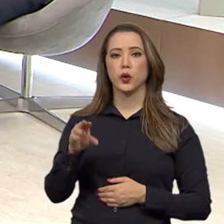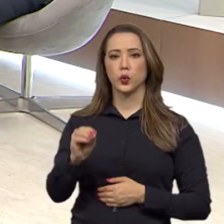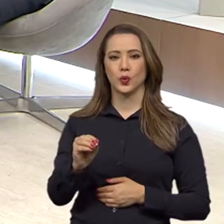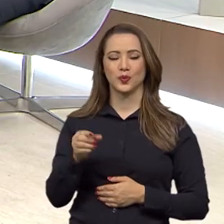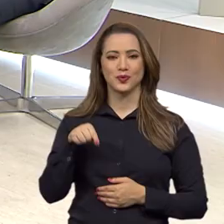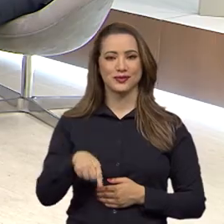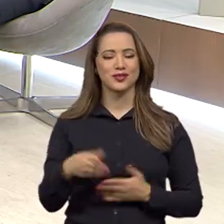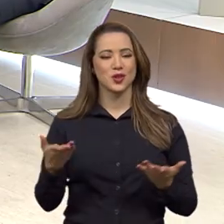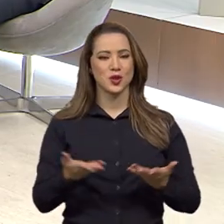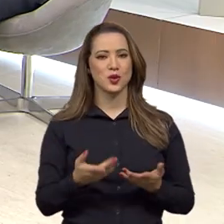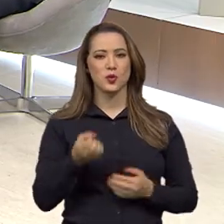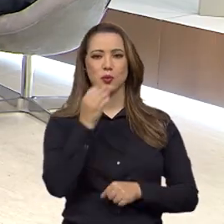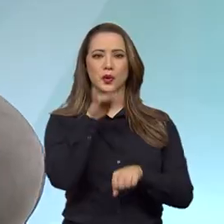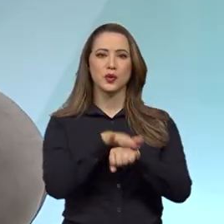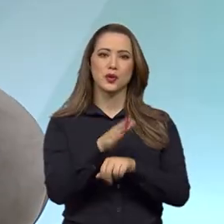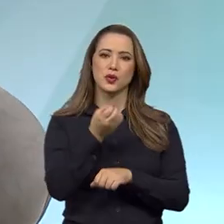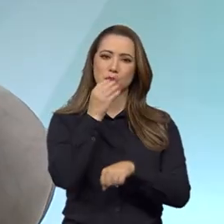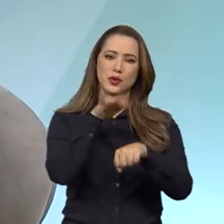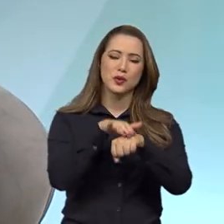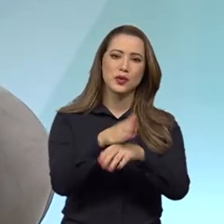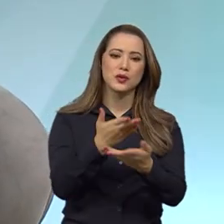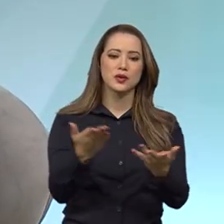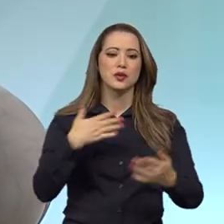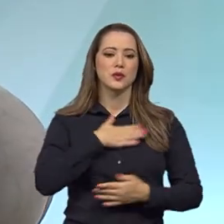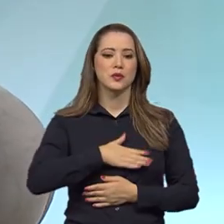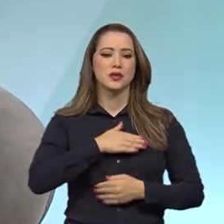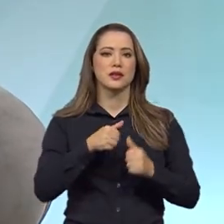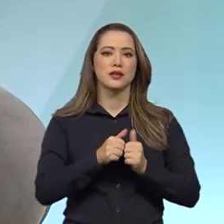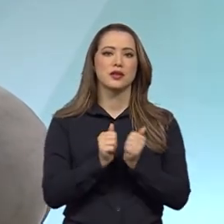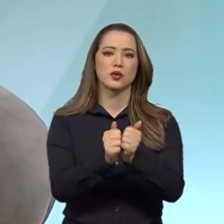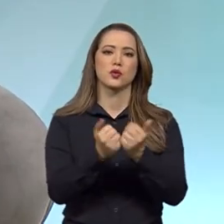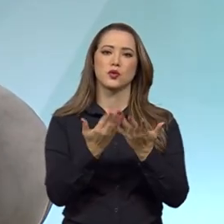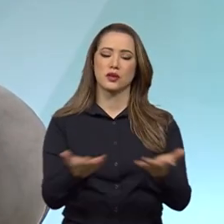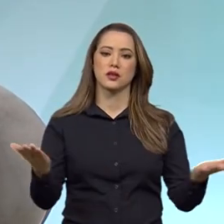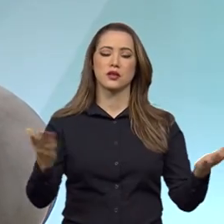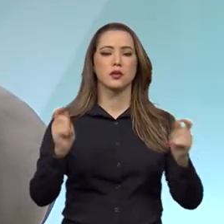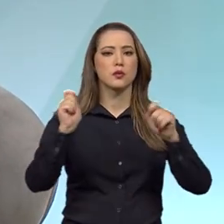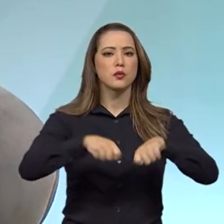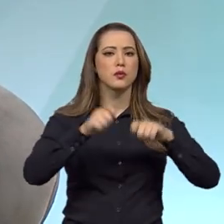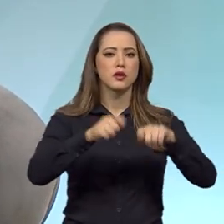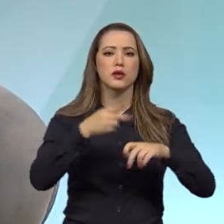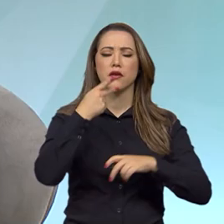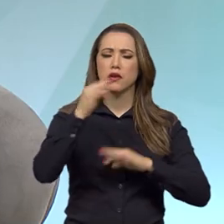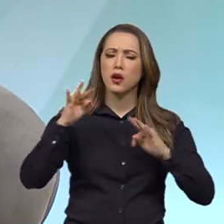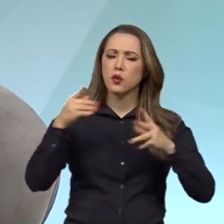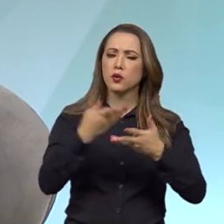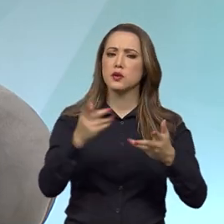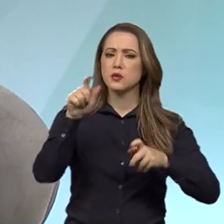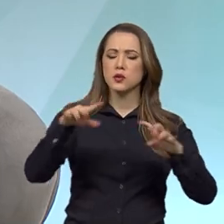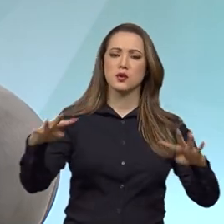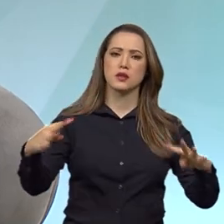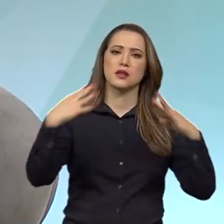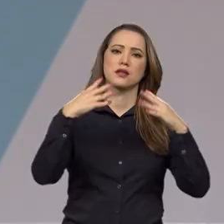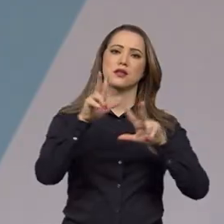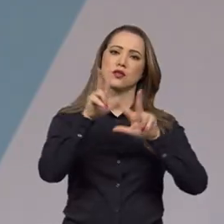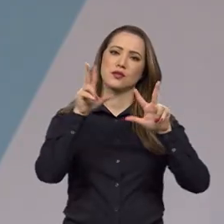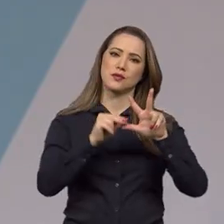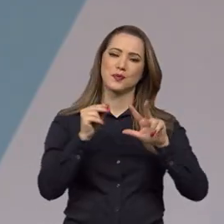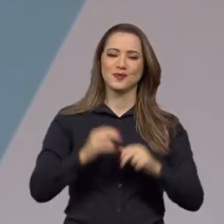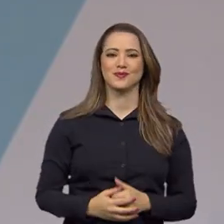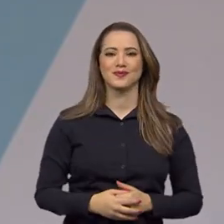Boa noite, ministro. Boa noite, um prazer imenso estar aqui com você e podendo falar com todos aqueles que acompanham a TV Brasil.